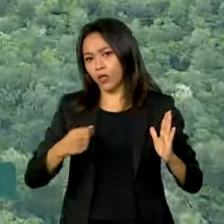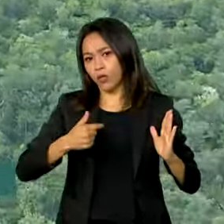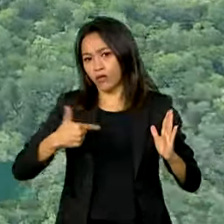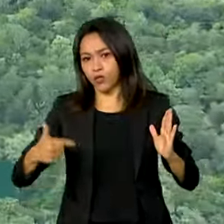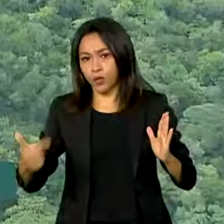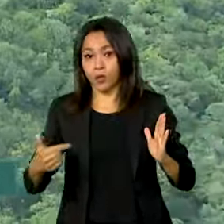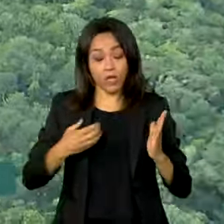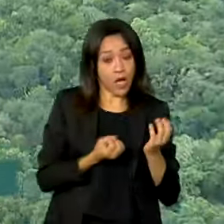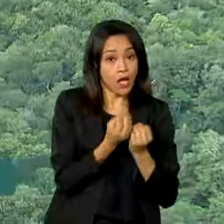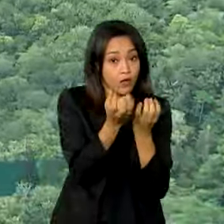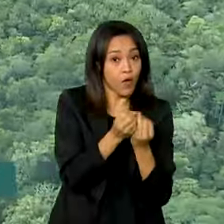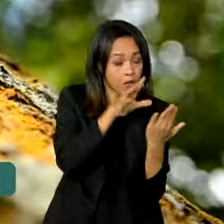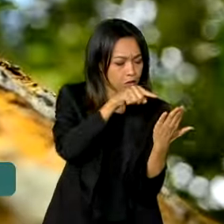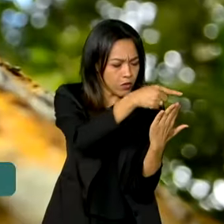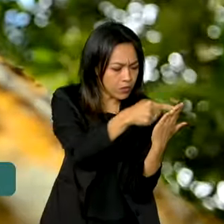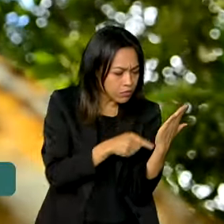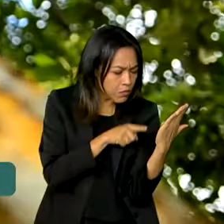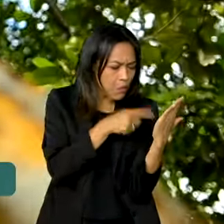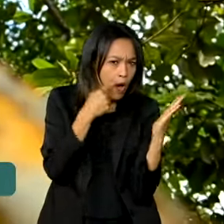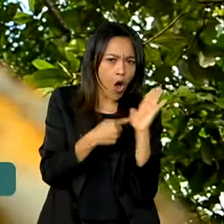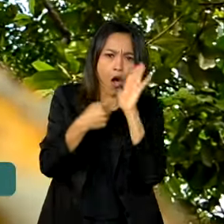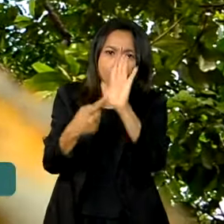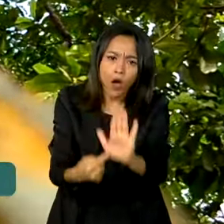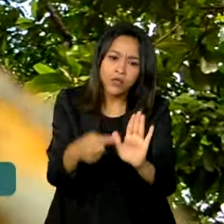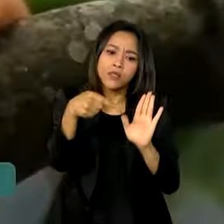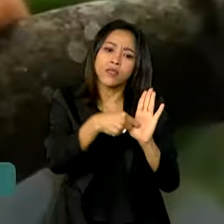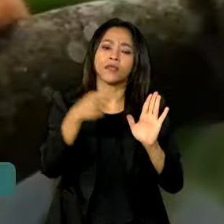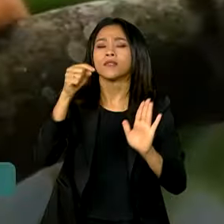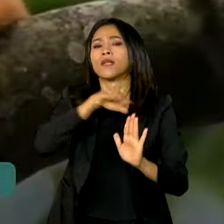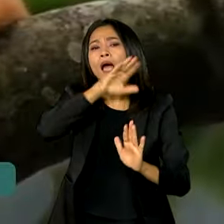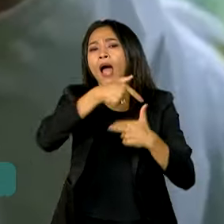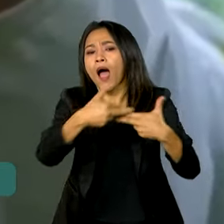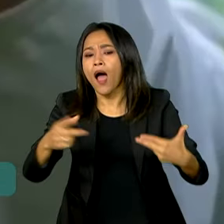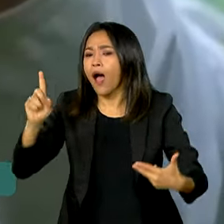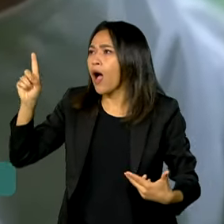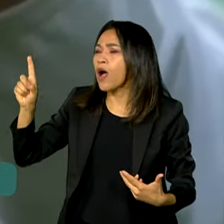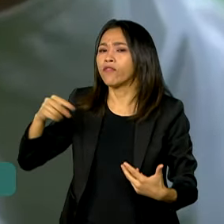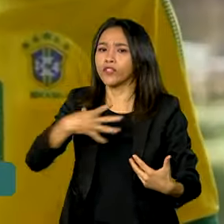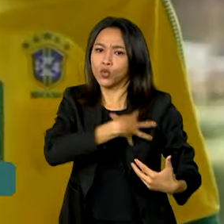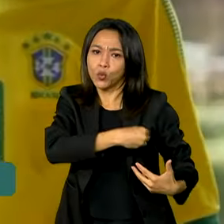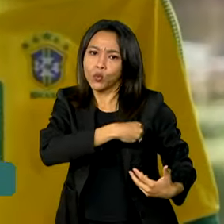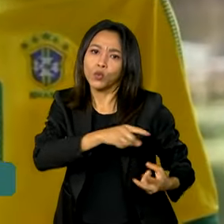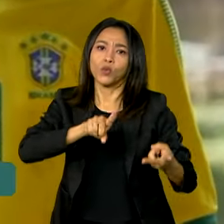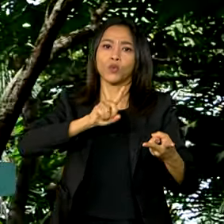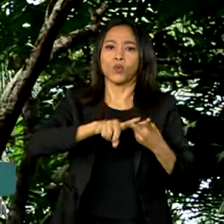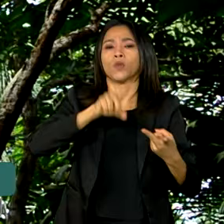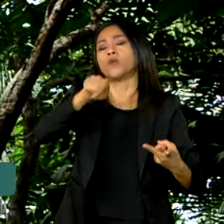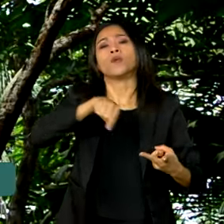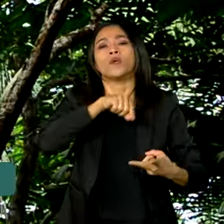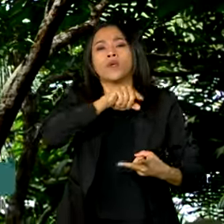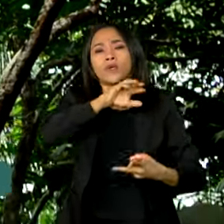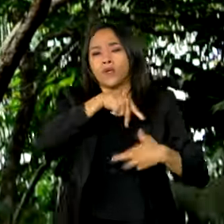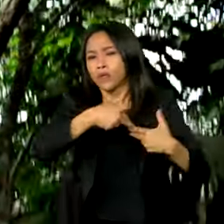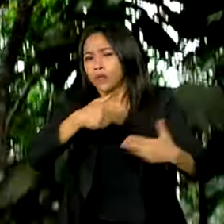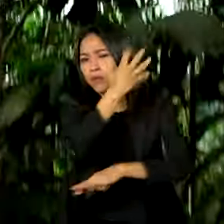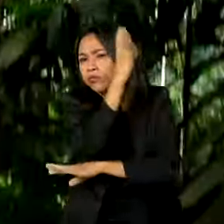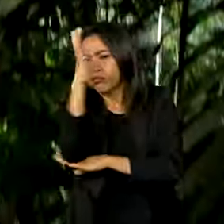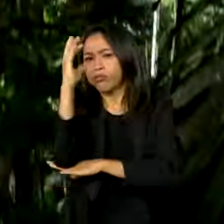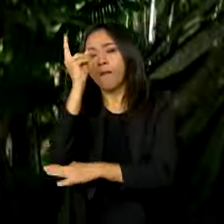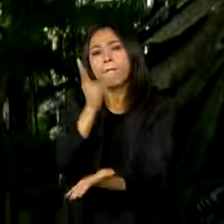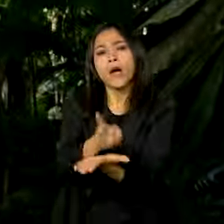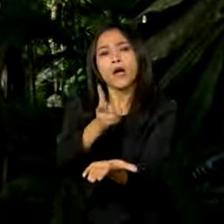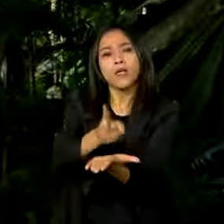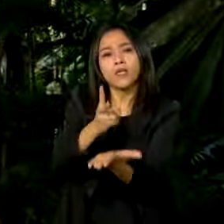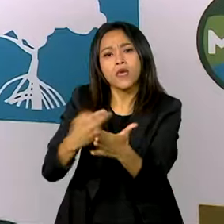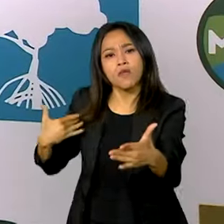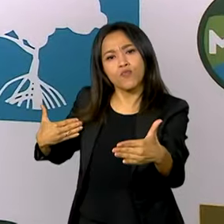mostram que tanto a vegetação quanto as aves, os mamíferos e insetos têm se mantido estáveis ao longo